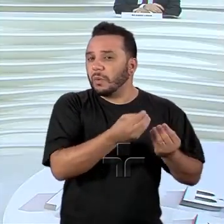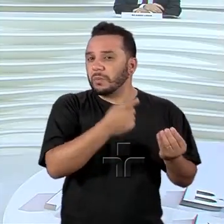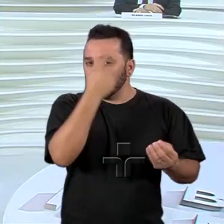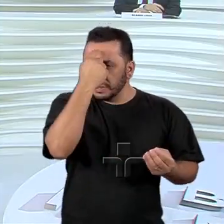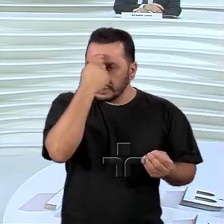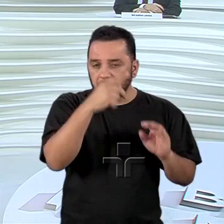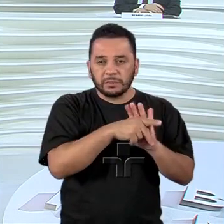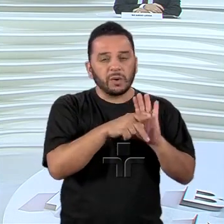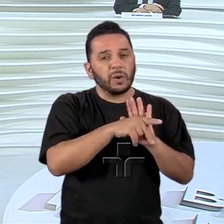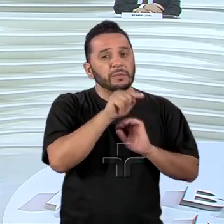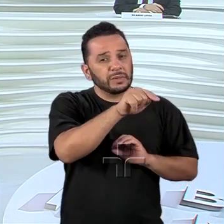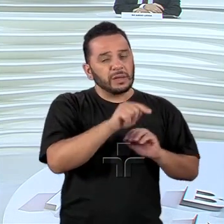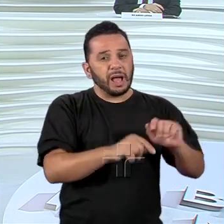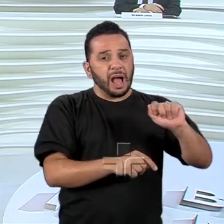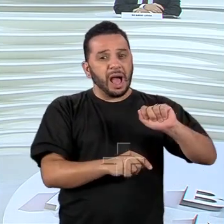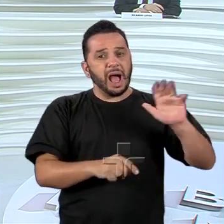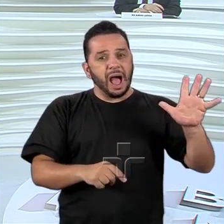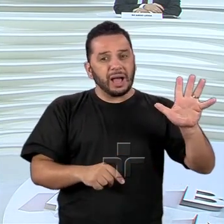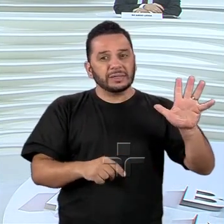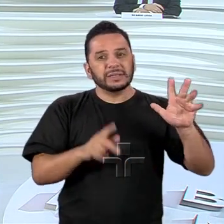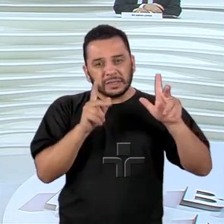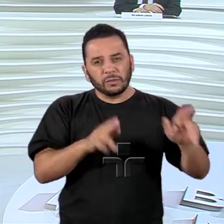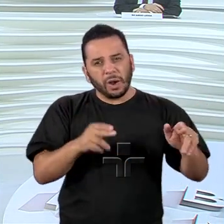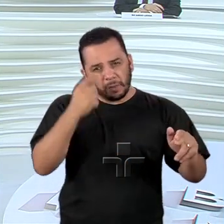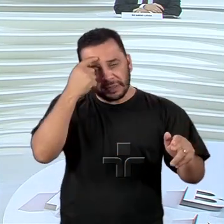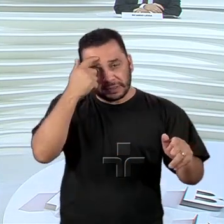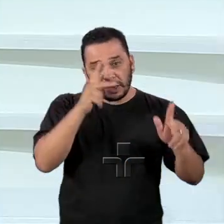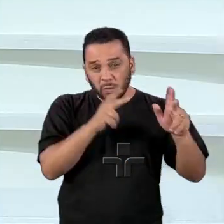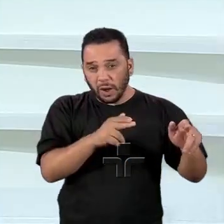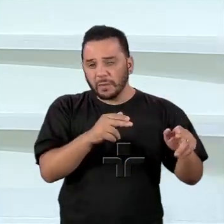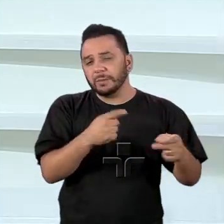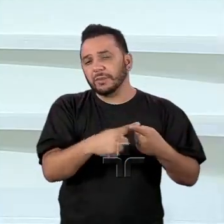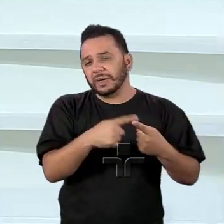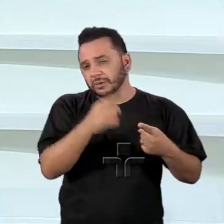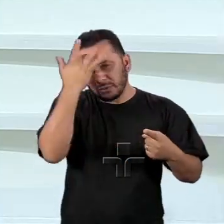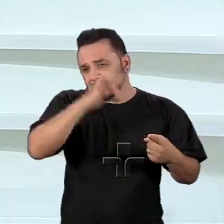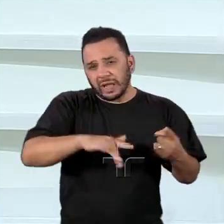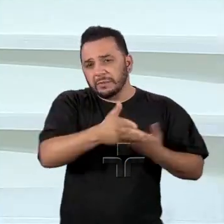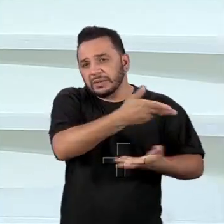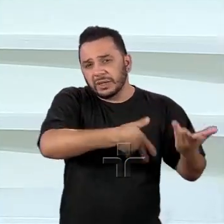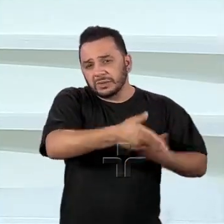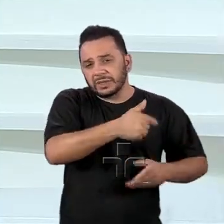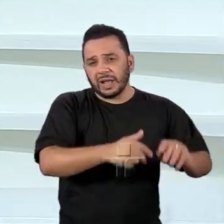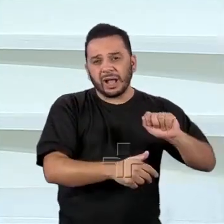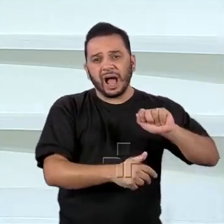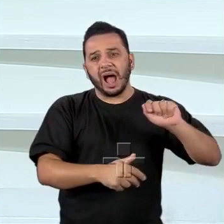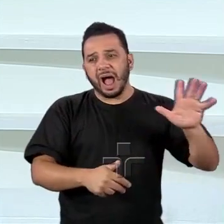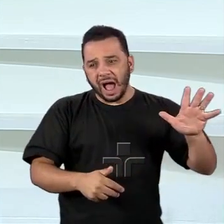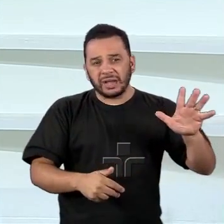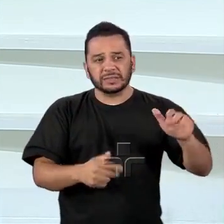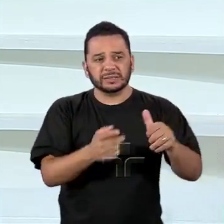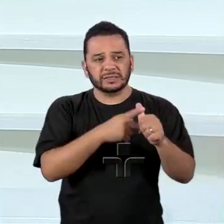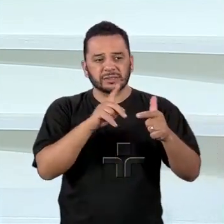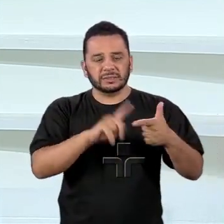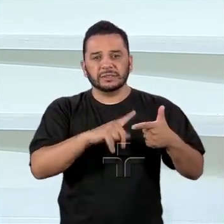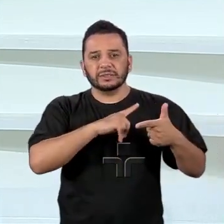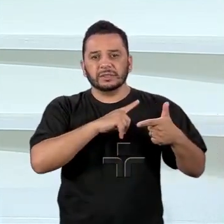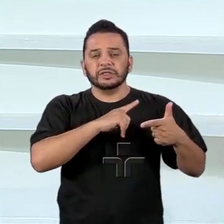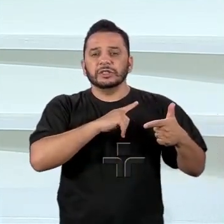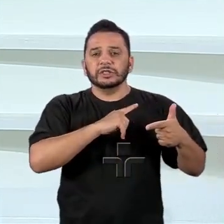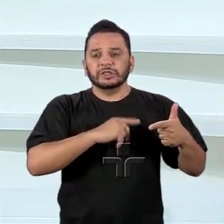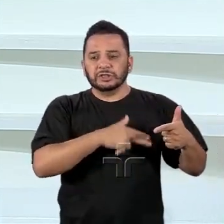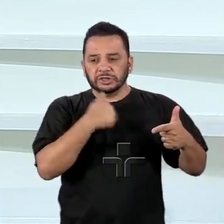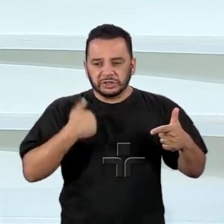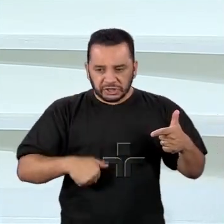a Ásia que nós ainda não temos. De fato, nós não sabemos como lidar com a Ásia, com a China, com a Índia, com os países da